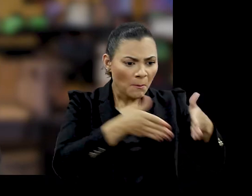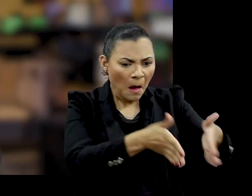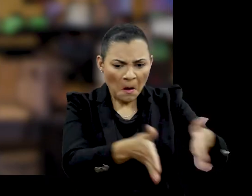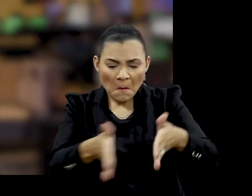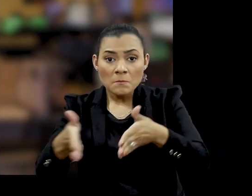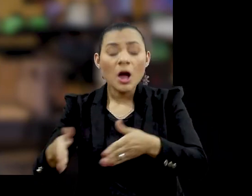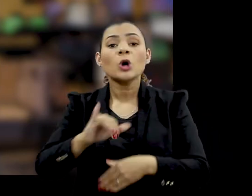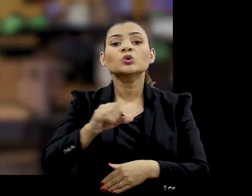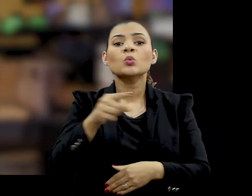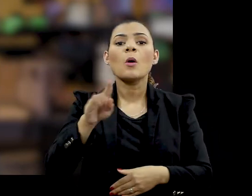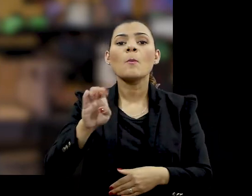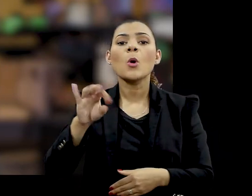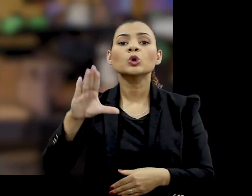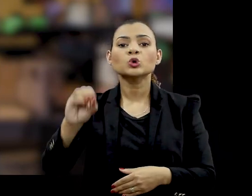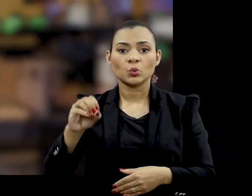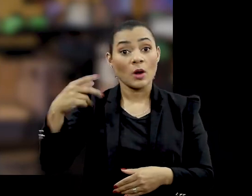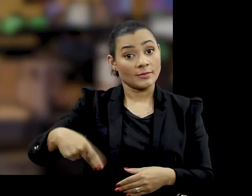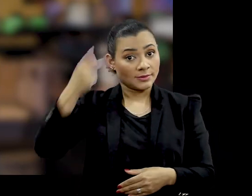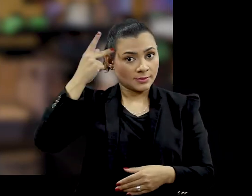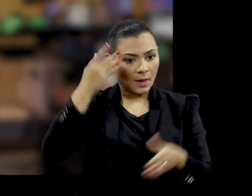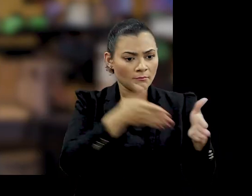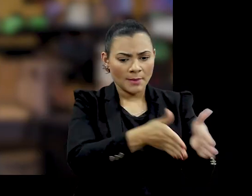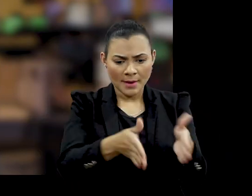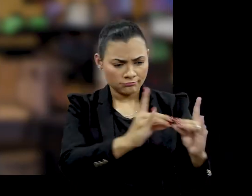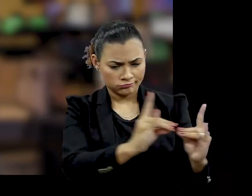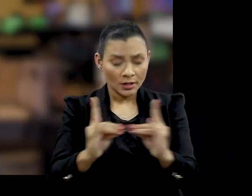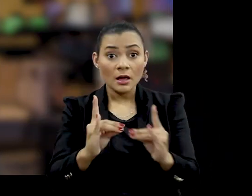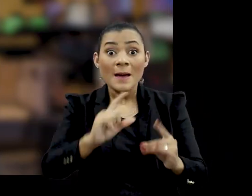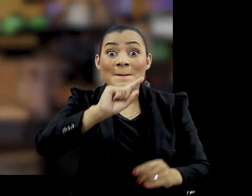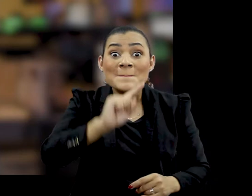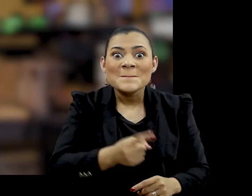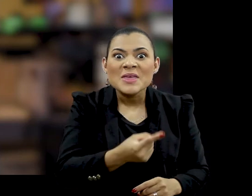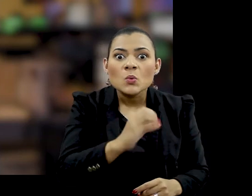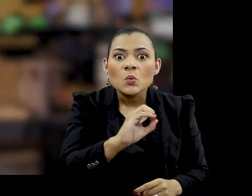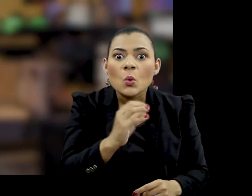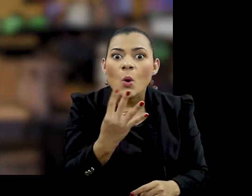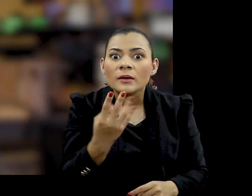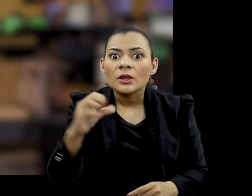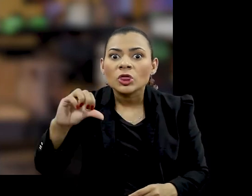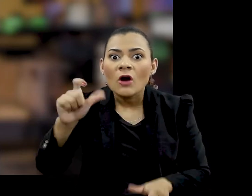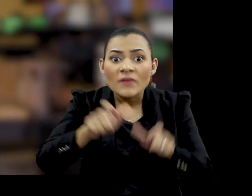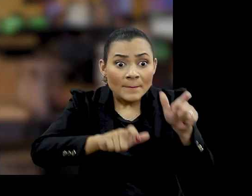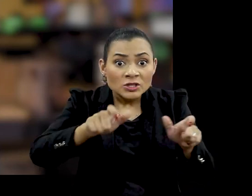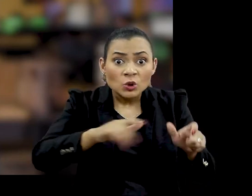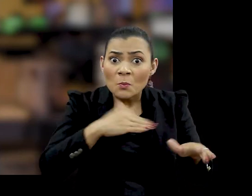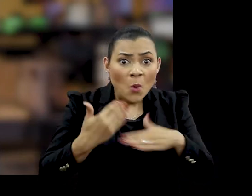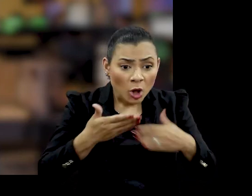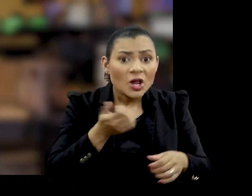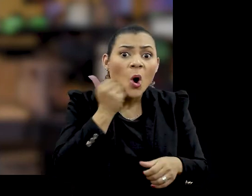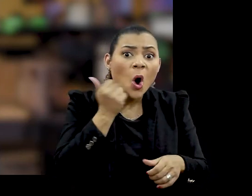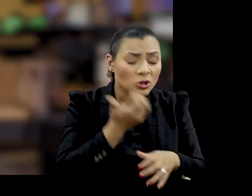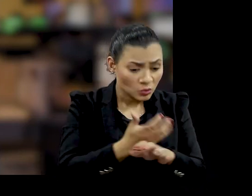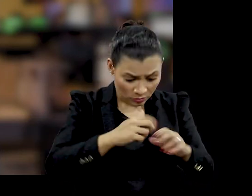clandestina No cemitério Dom Bosco, em São Paulo Nela foram encontradas 1.049 ossadas sem identificação Até